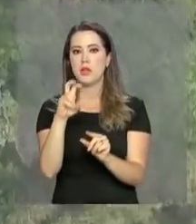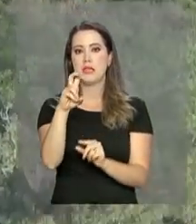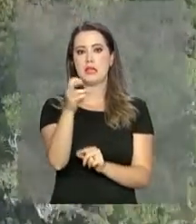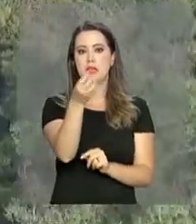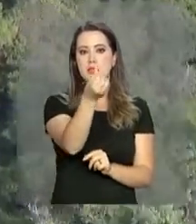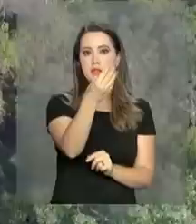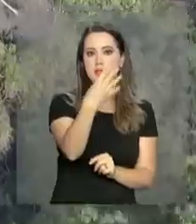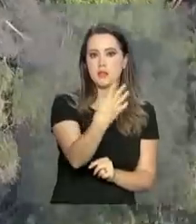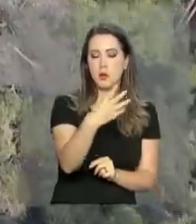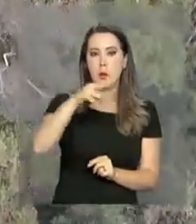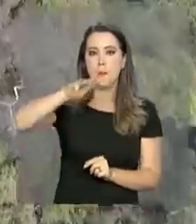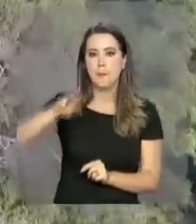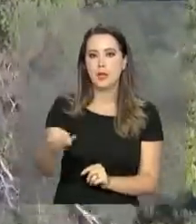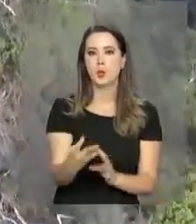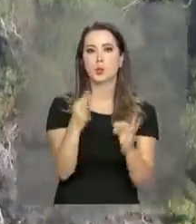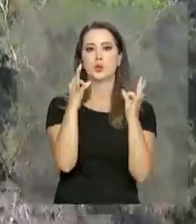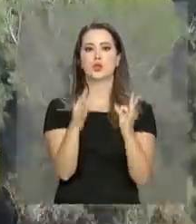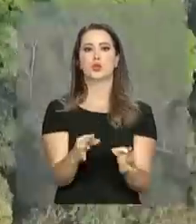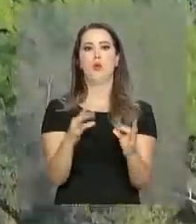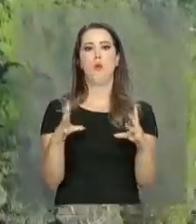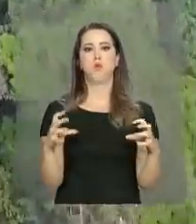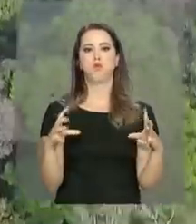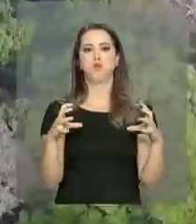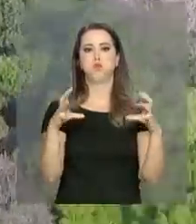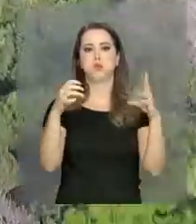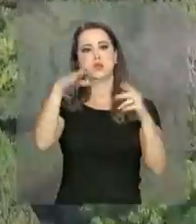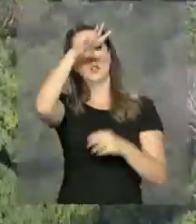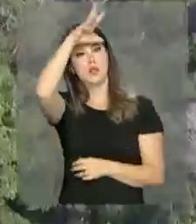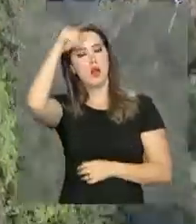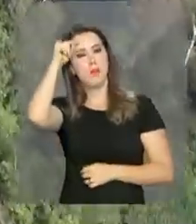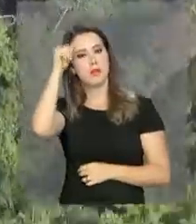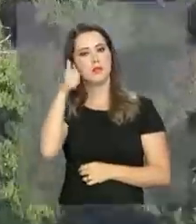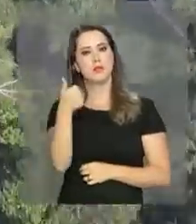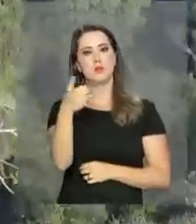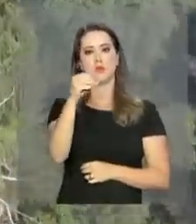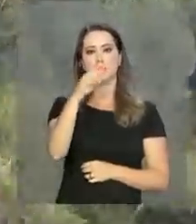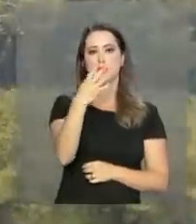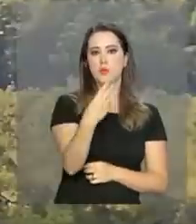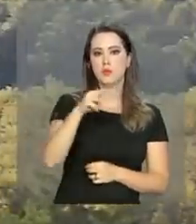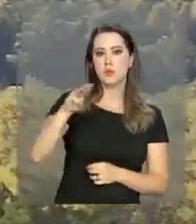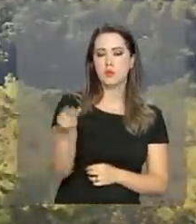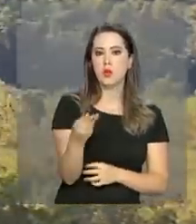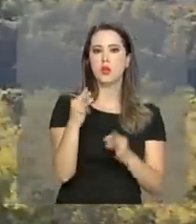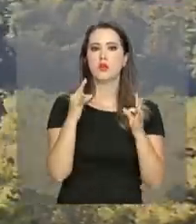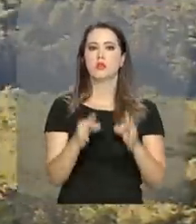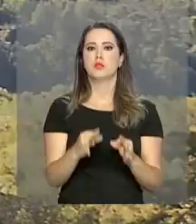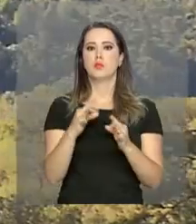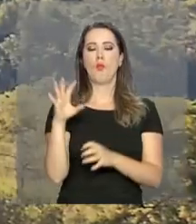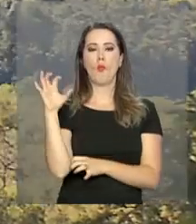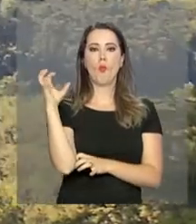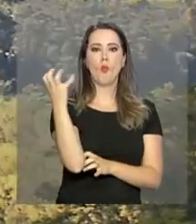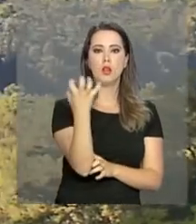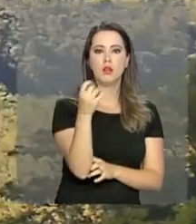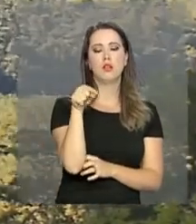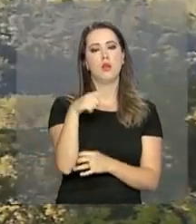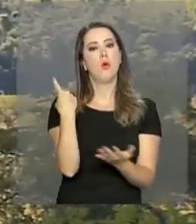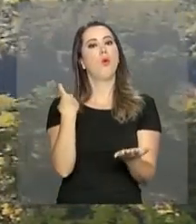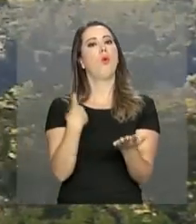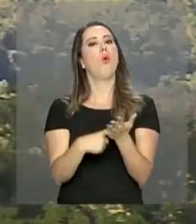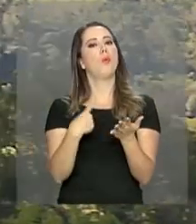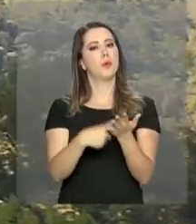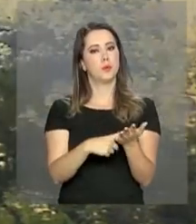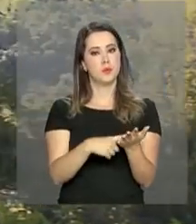milhões de toneladas do gás na Amazônia e de 104 milhões de toneladas no Cerrado. O